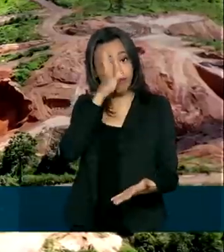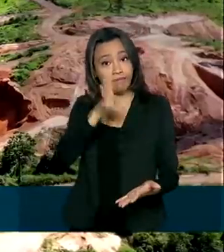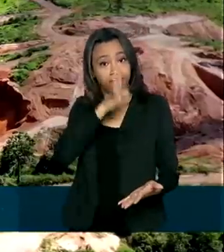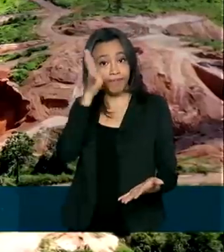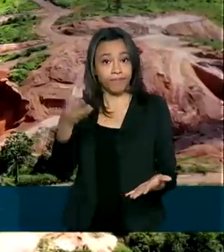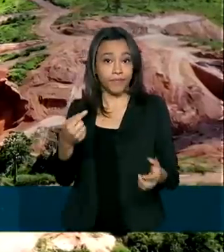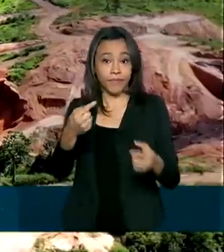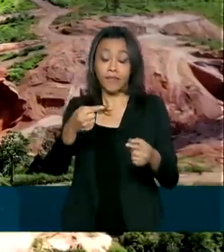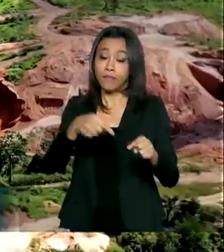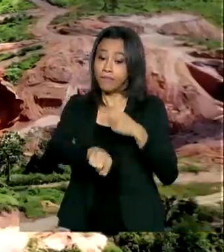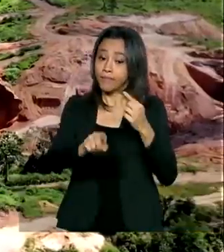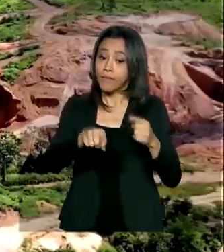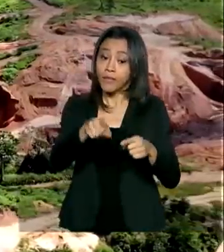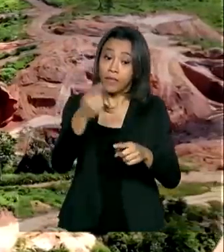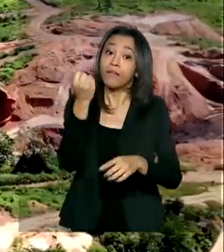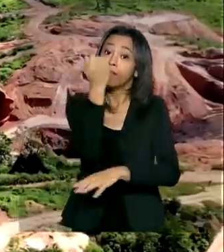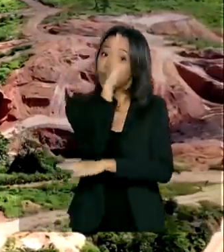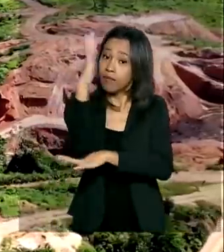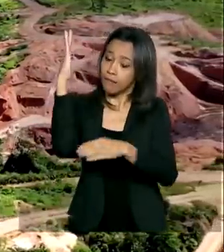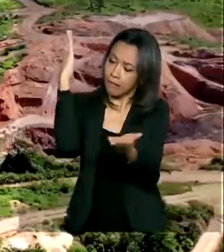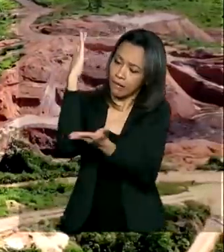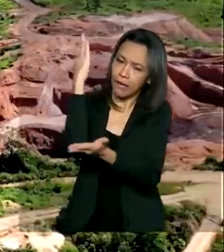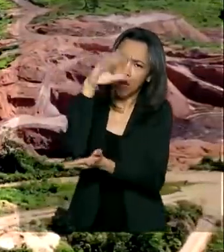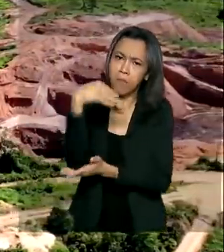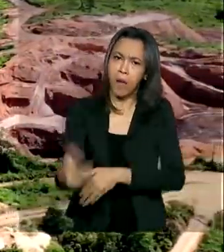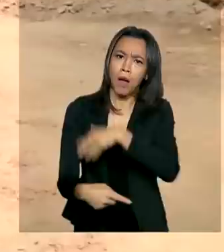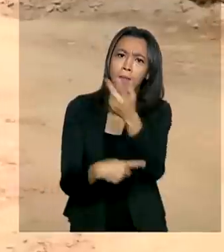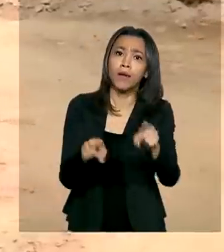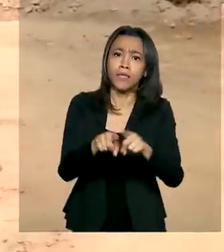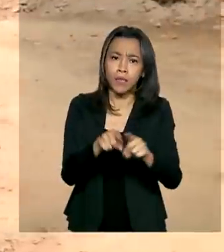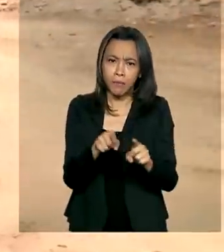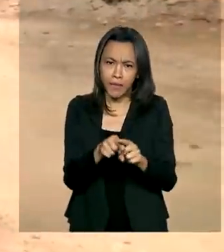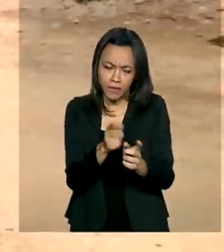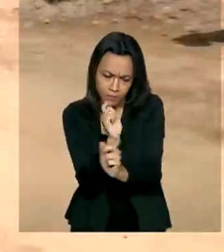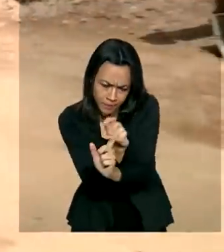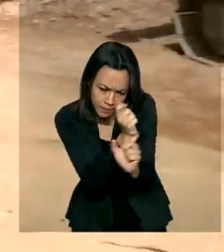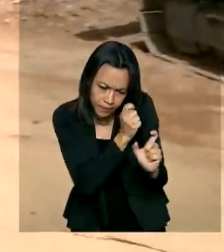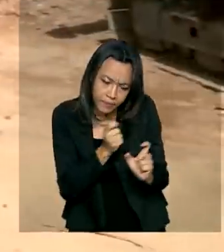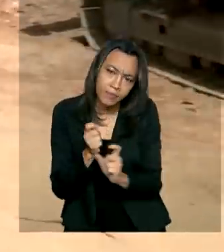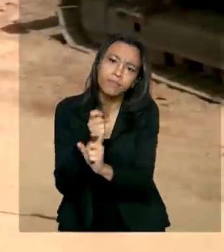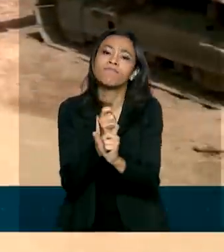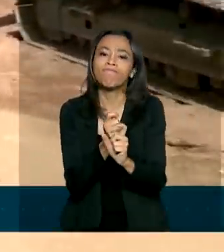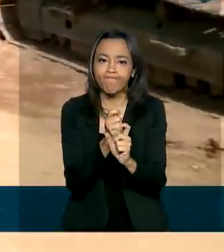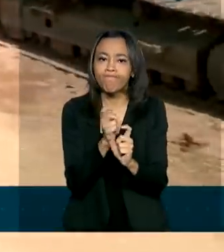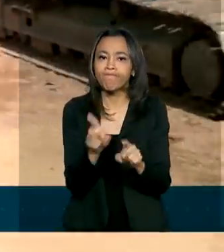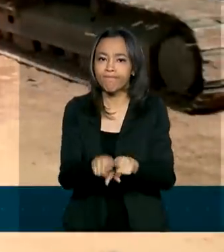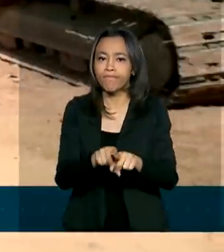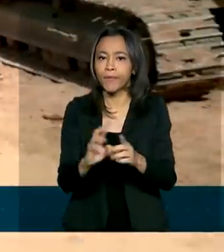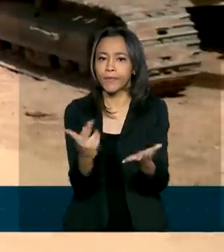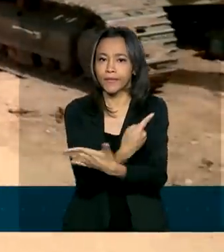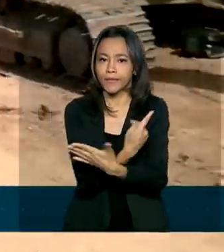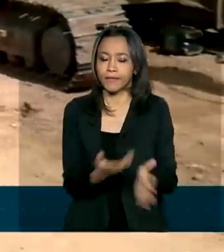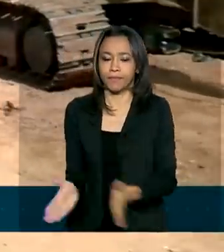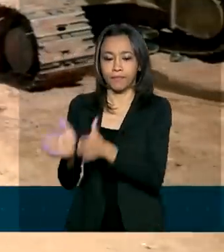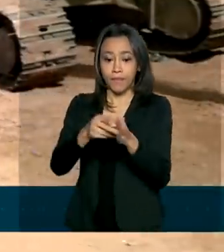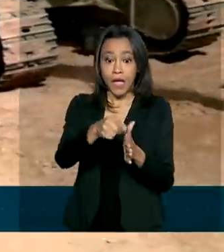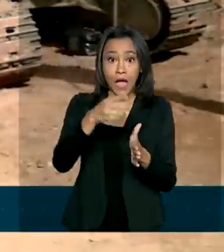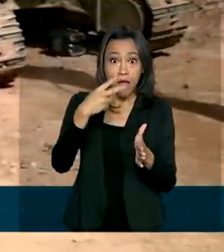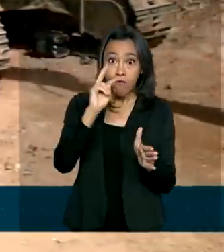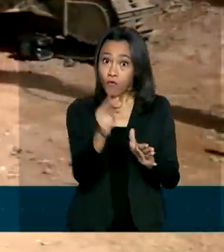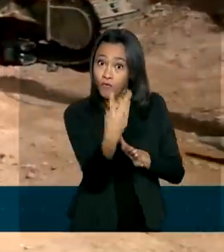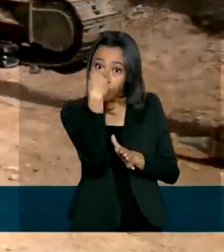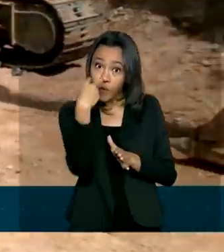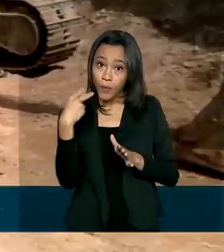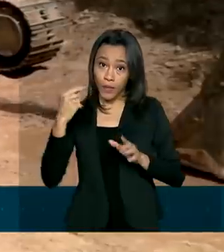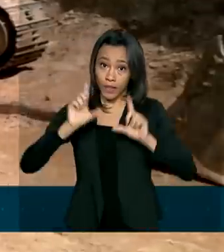tanto para extração de madeira, quanto para garimpo clandestino. A gente já está aqui na região do primeiro alvo, os trabalhadores fugiram quando